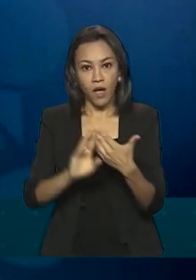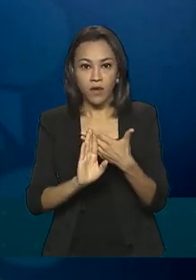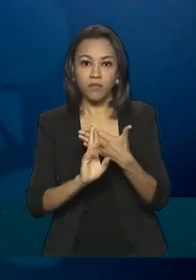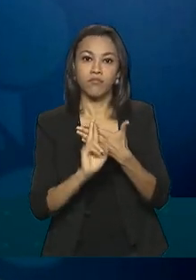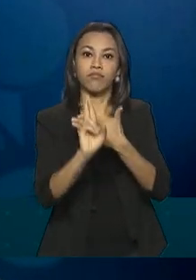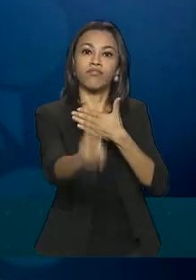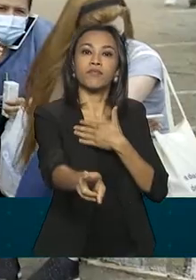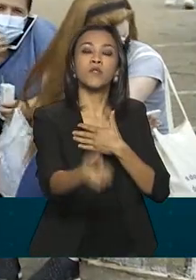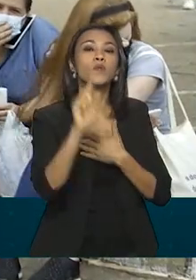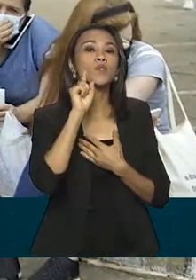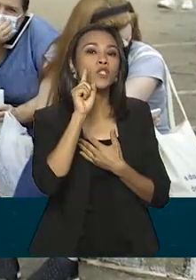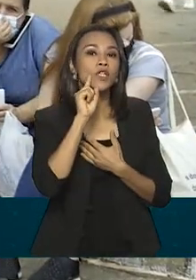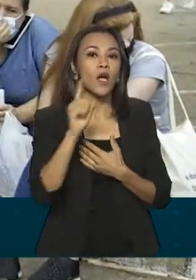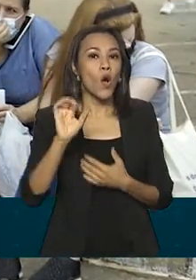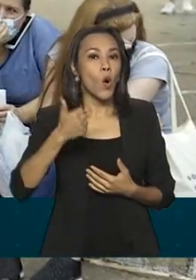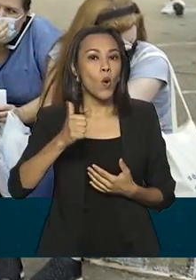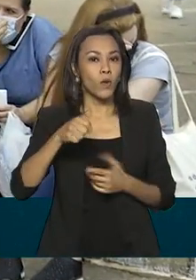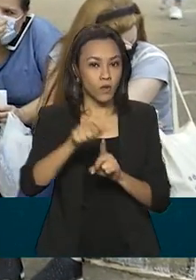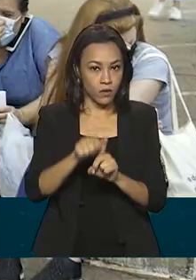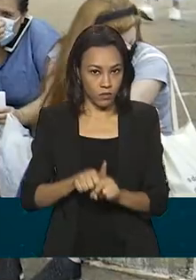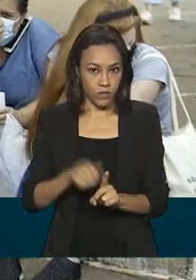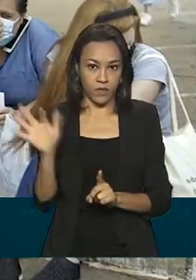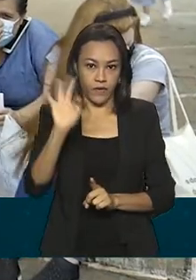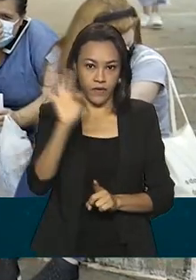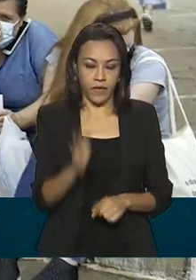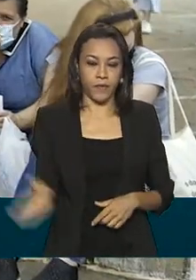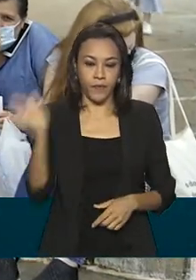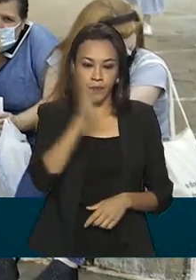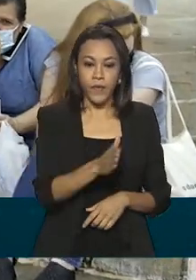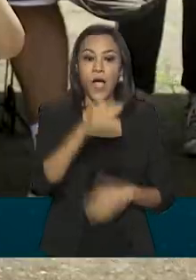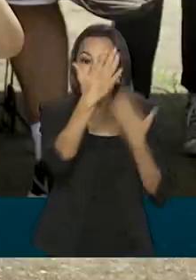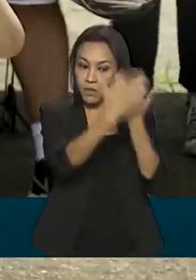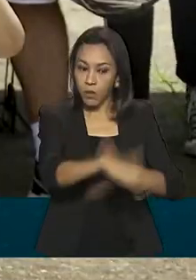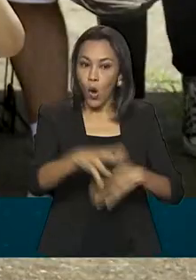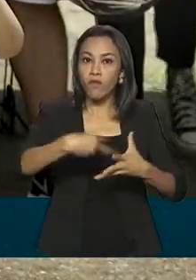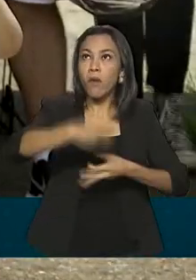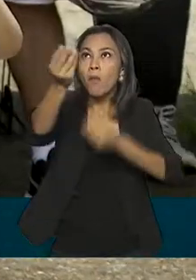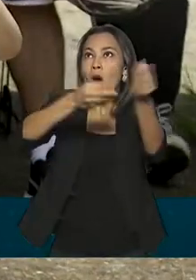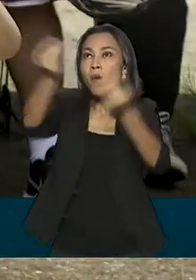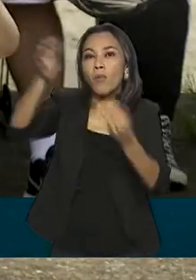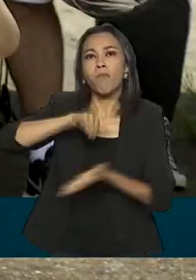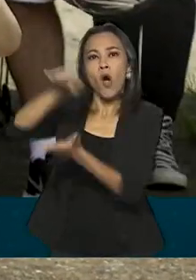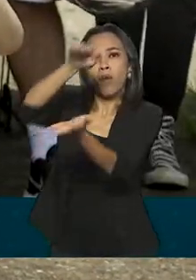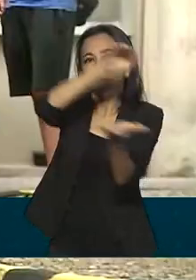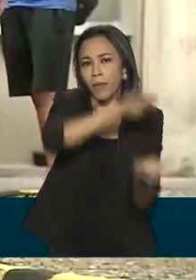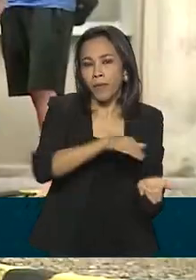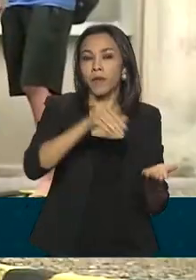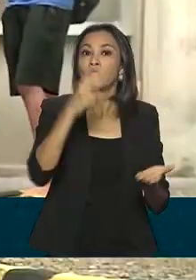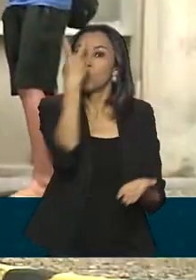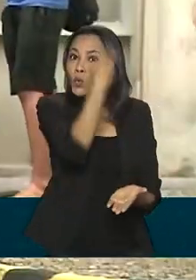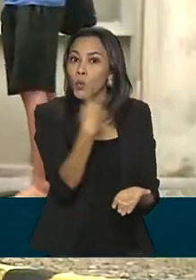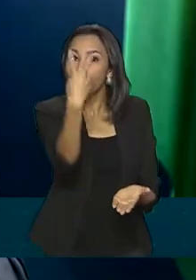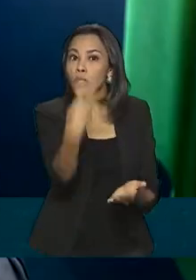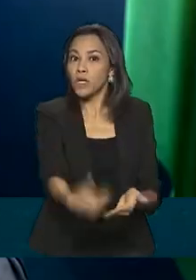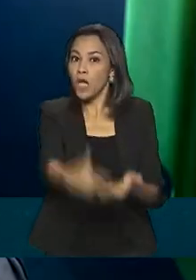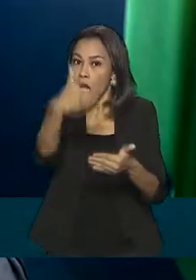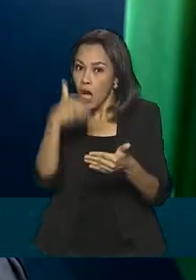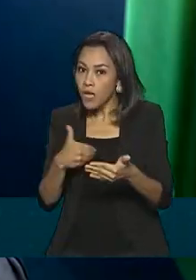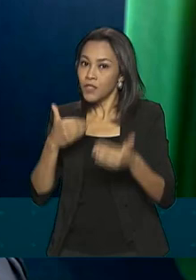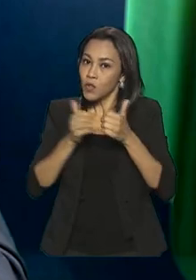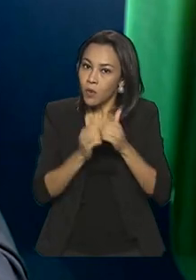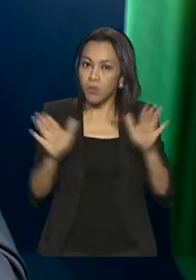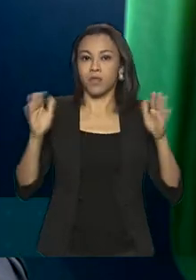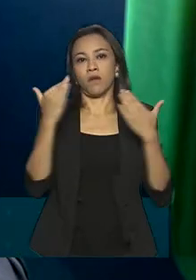11 de fevereiro. As provas foram entregues às escolas em 2 horas e 41 minutos, um tempo recorde. Nós